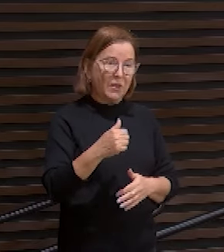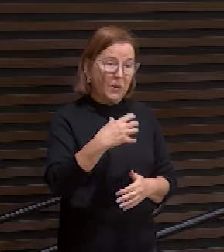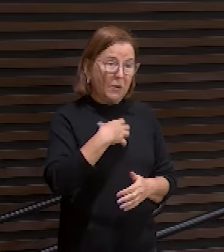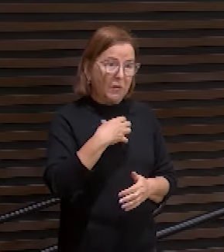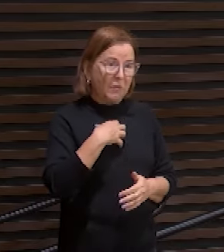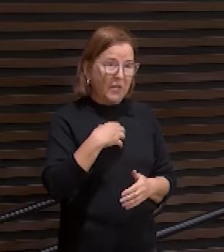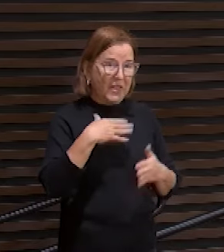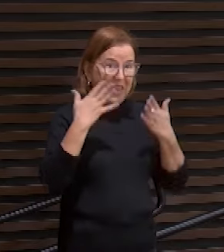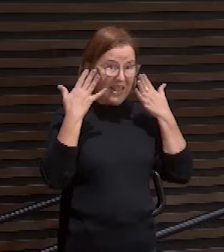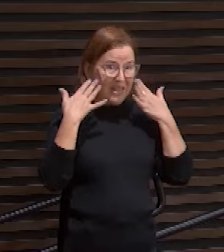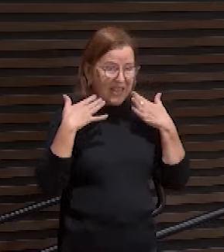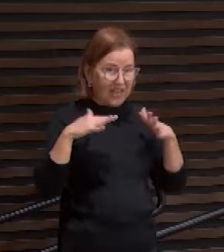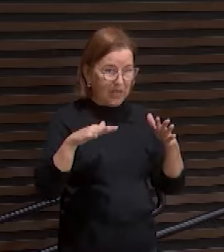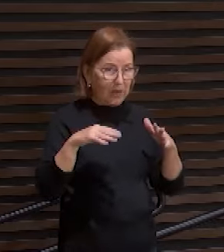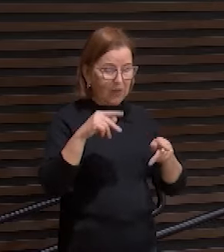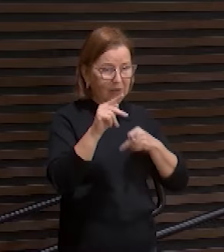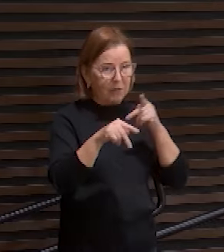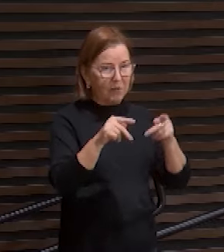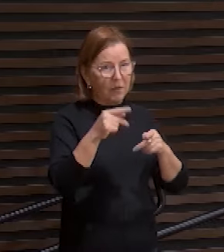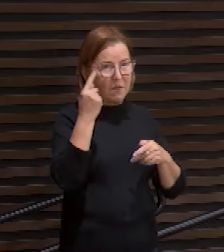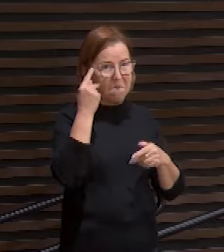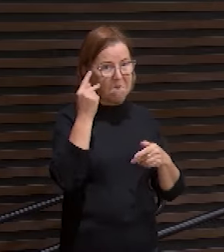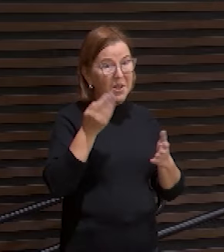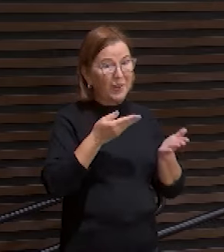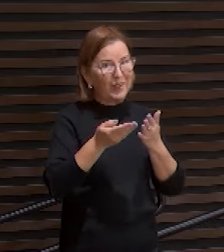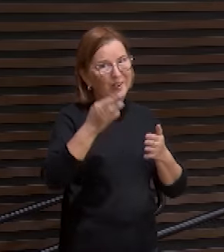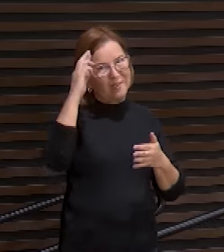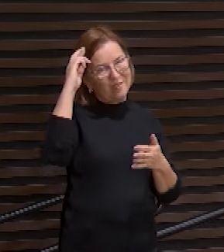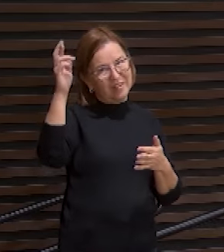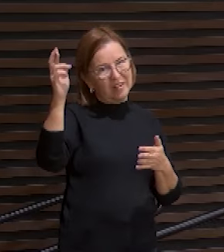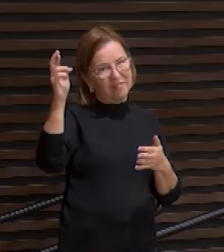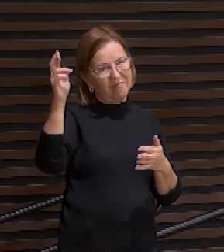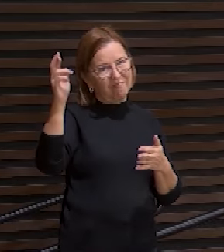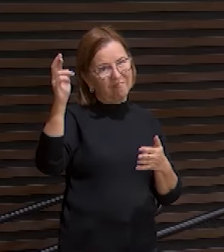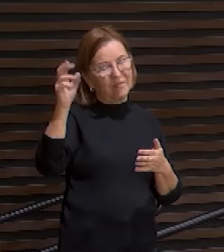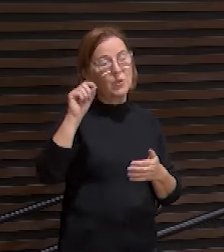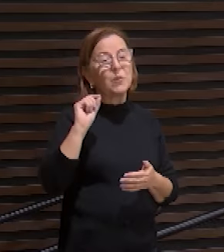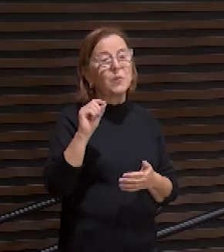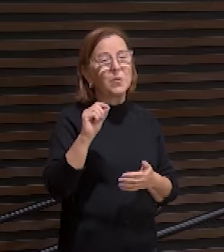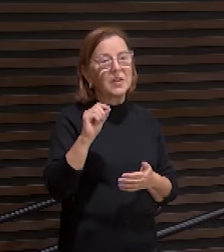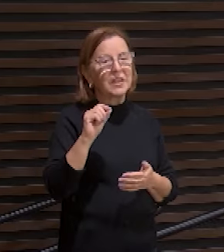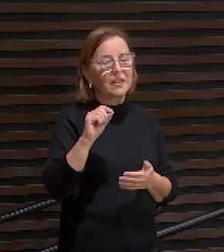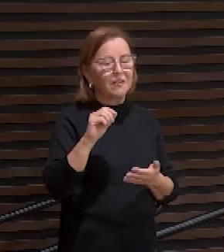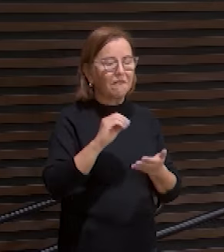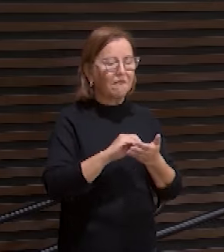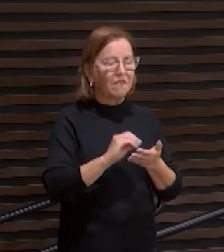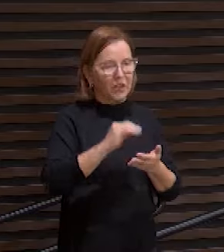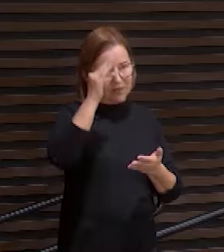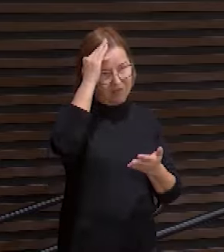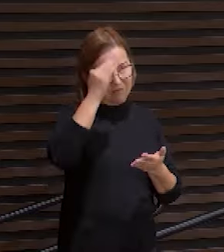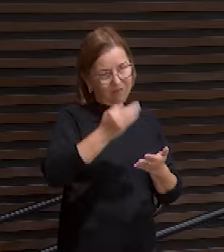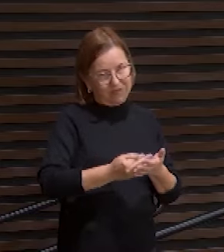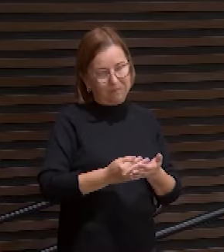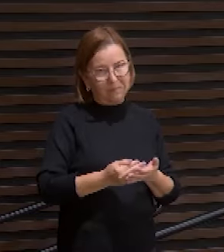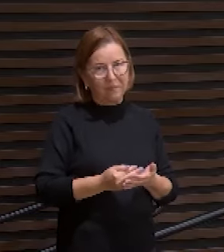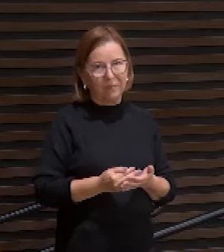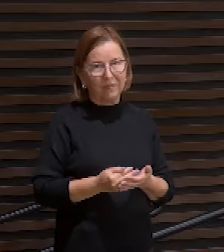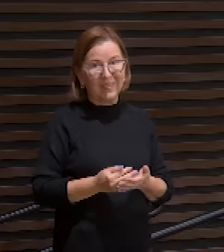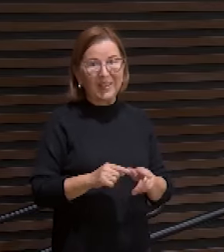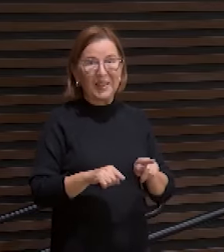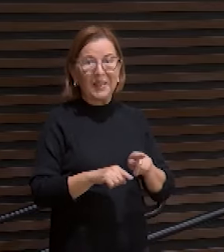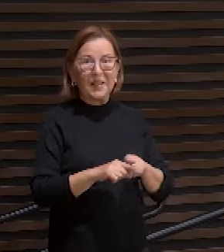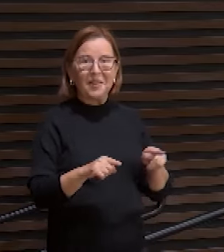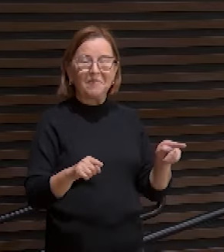dos homens para com o servo do Senhor, incredulidade. Mas ele segue no versículo 2, dizendo uma outra